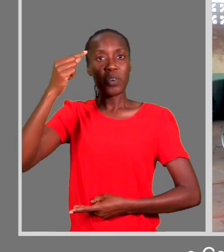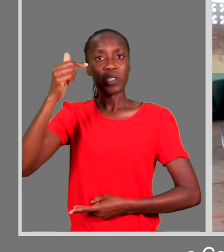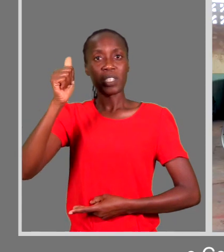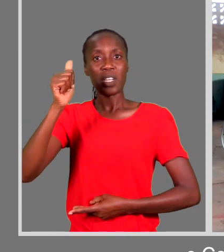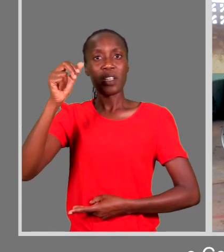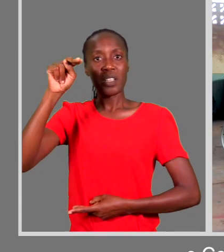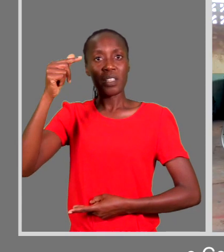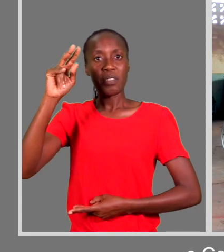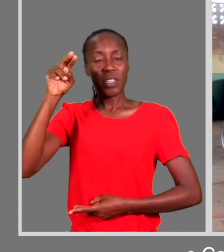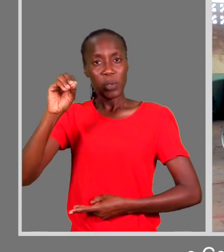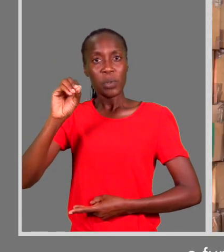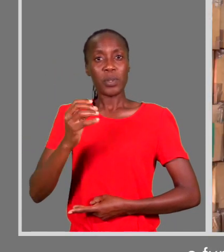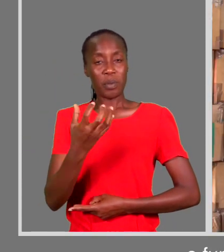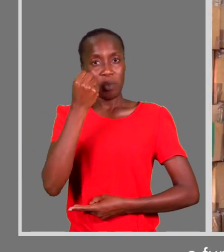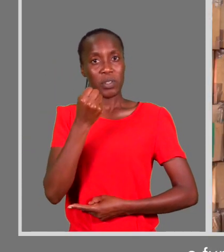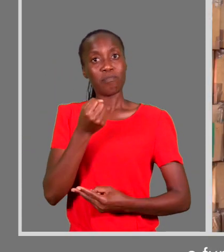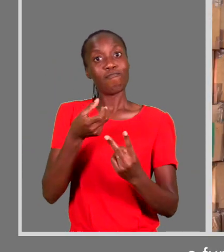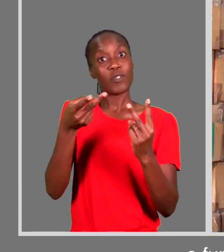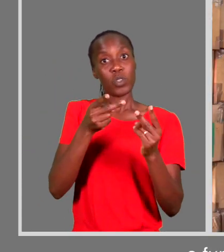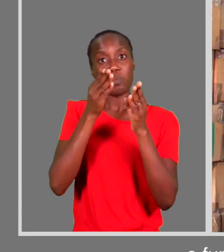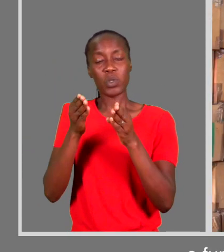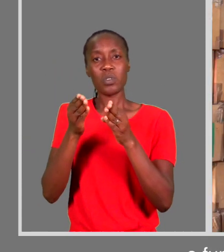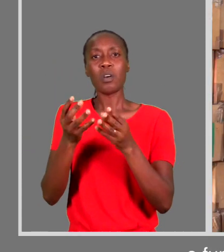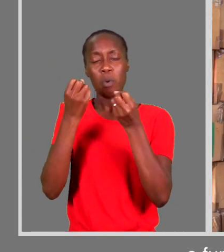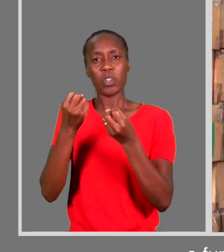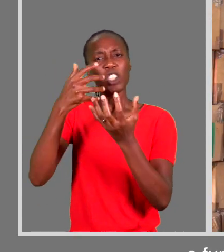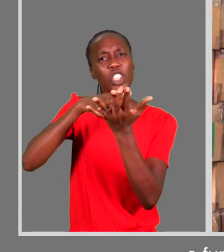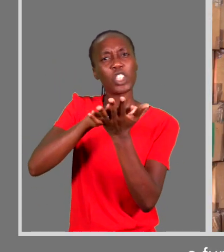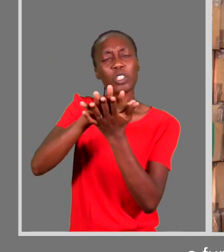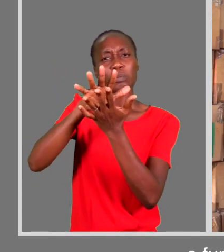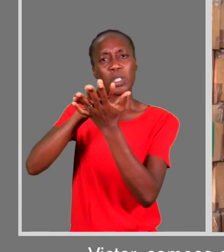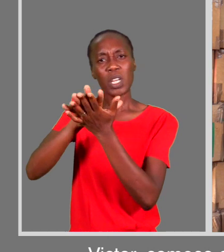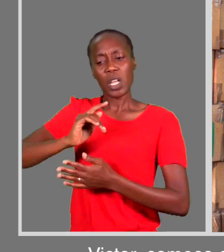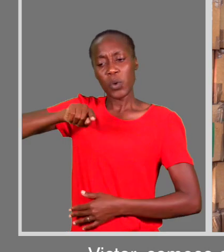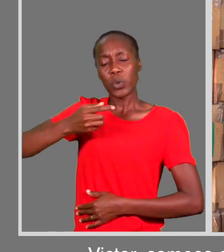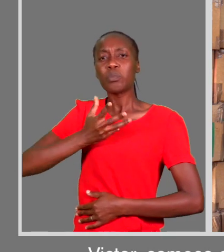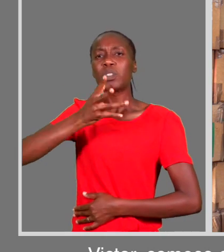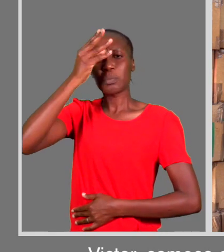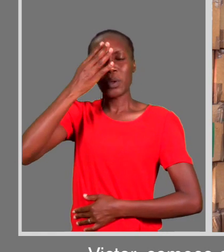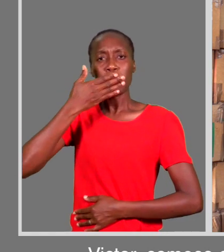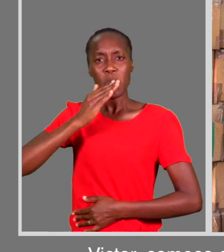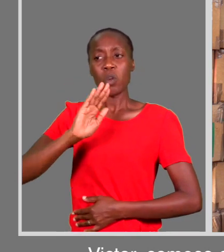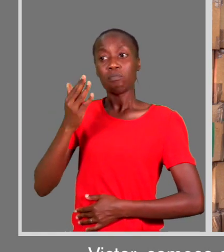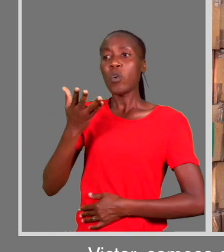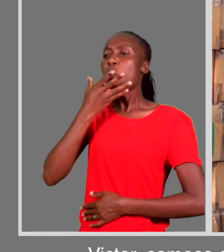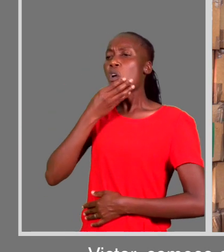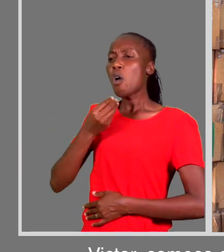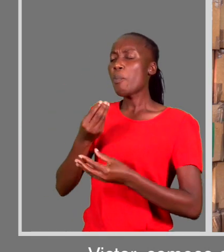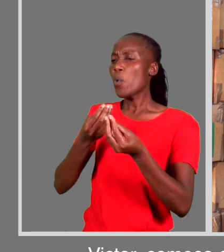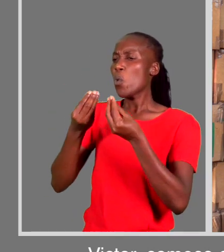nos fazer perceber melhor do funcionamento deste recinto. Vitor, começando contigo,